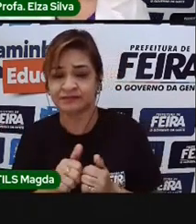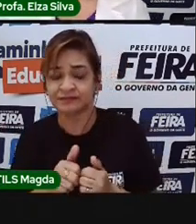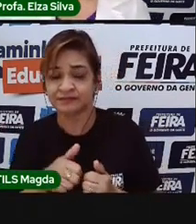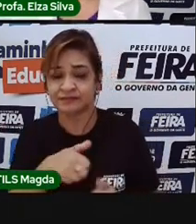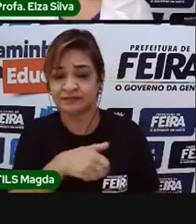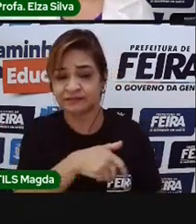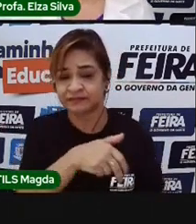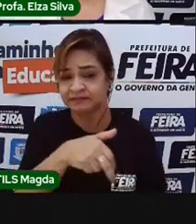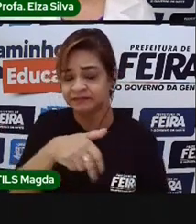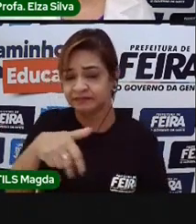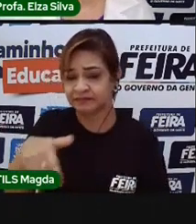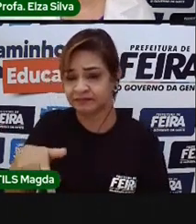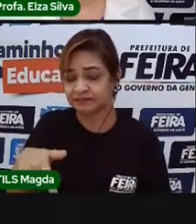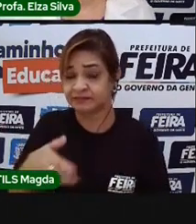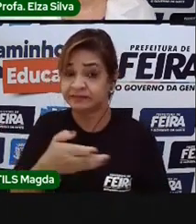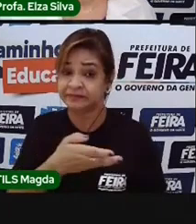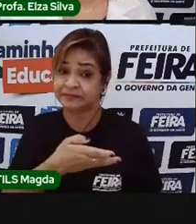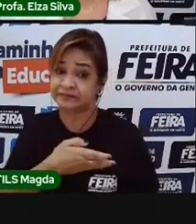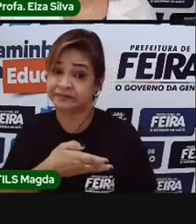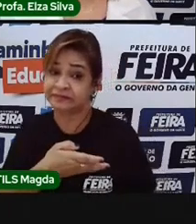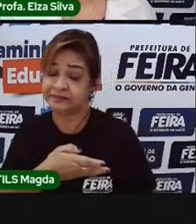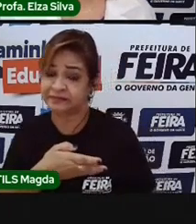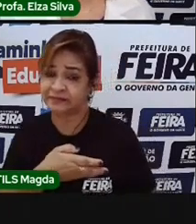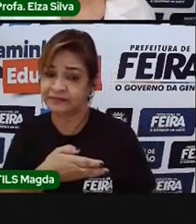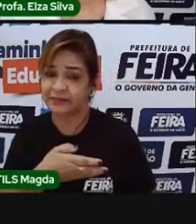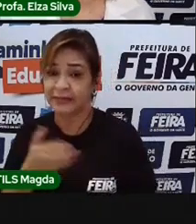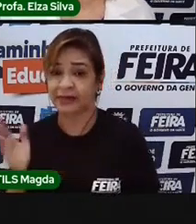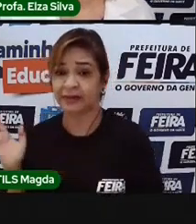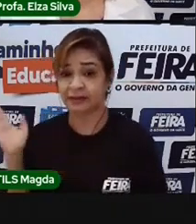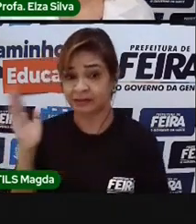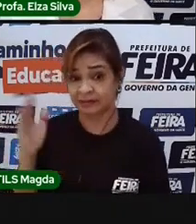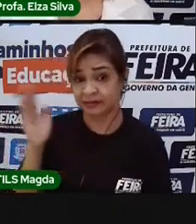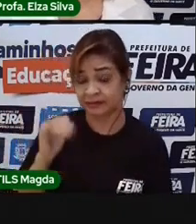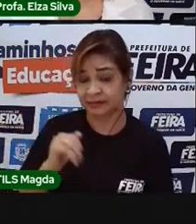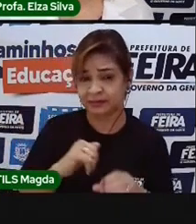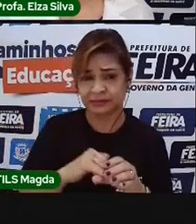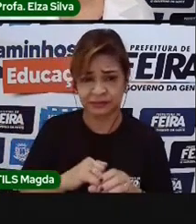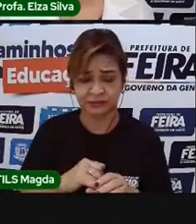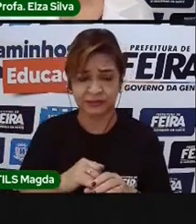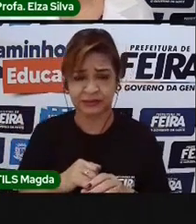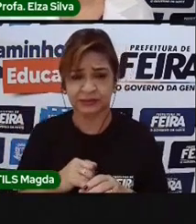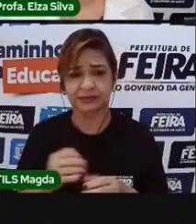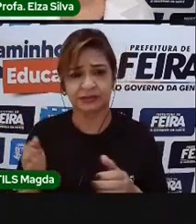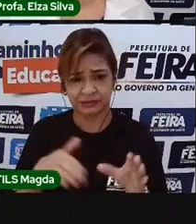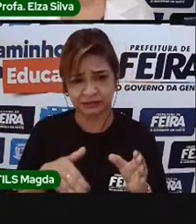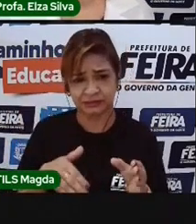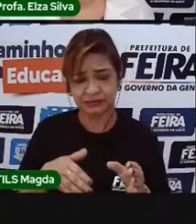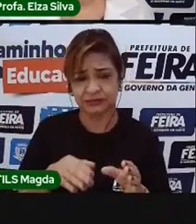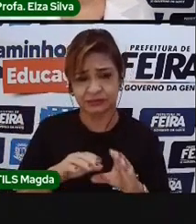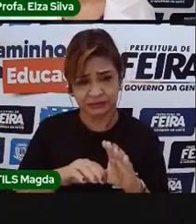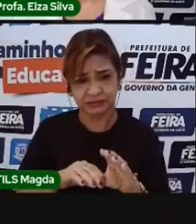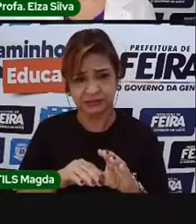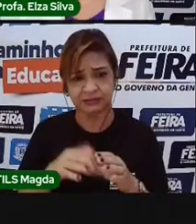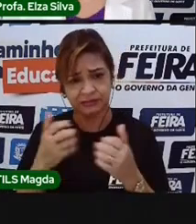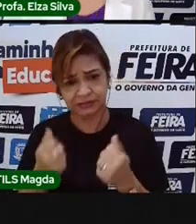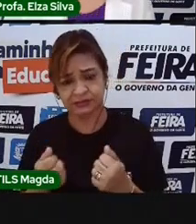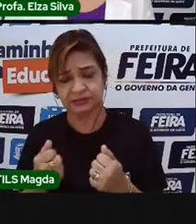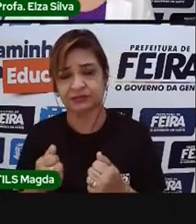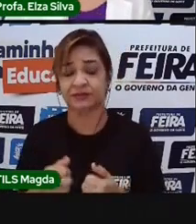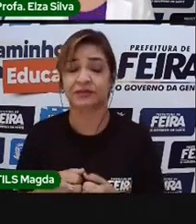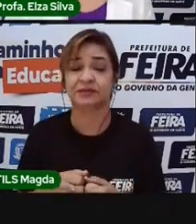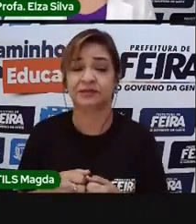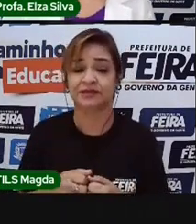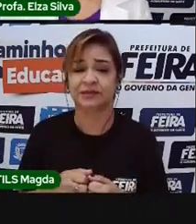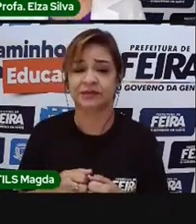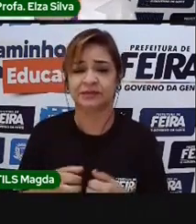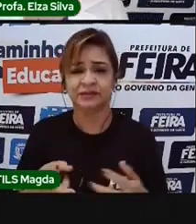lá, a coleguinha diz, vamos ao shopping? E Caio concorda, vamos lá. Então, que é que